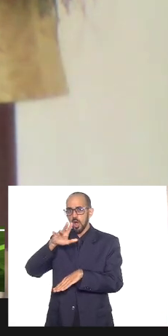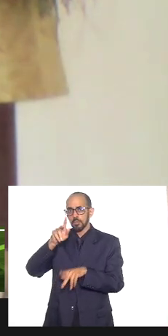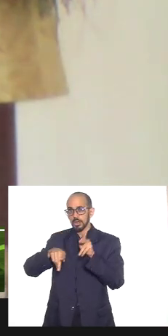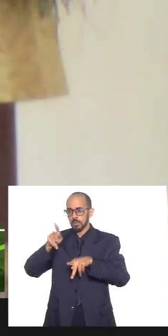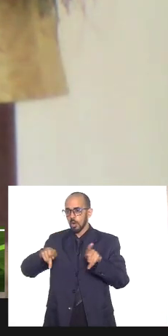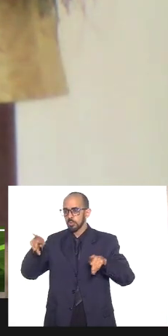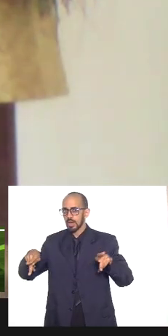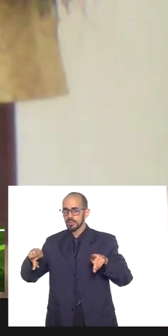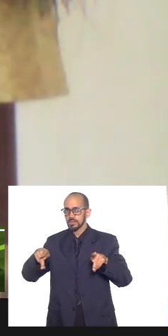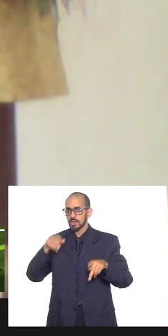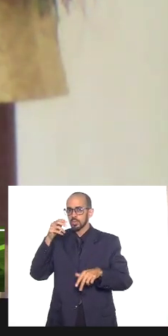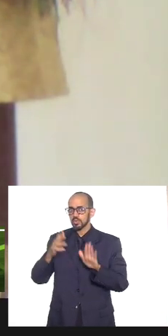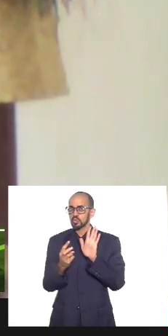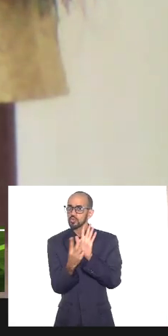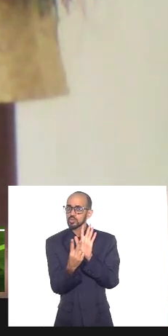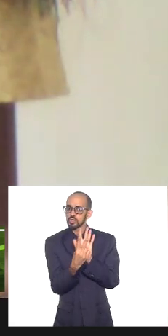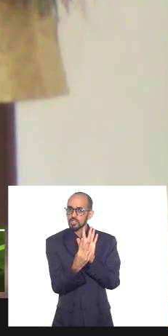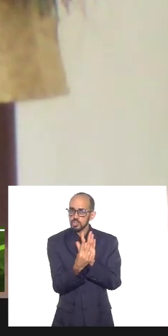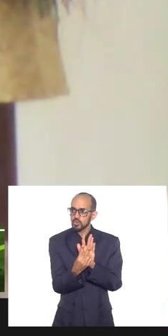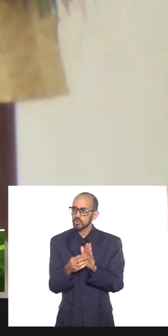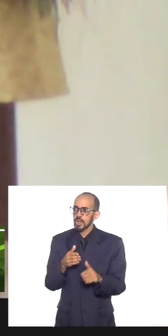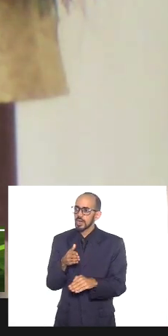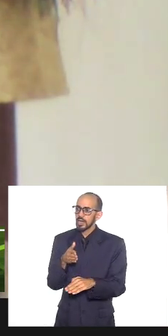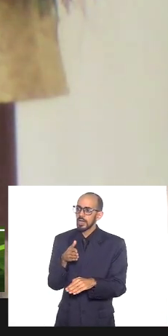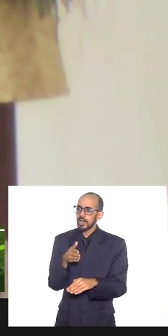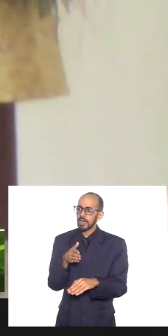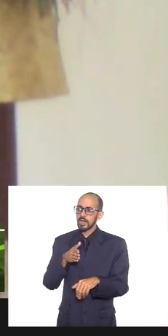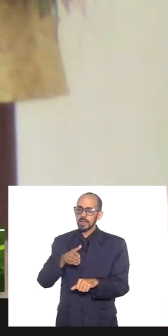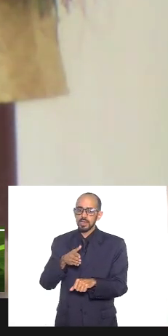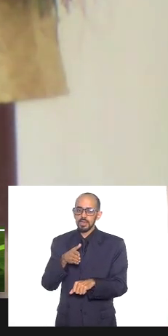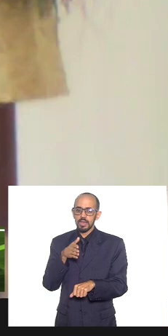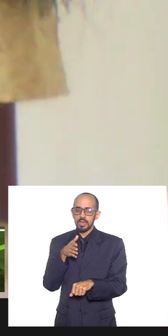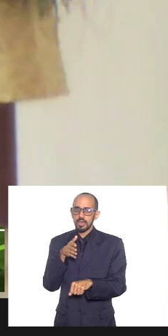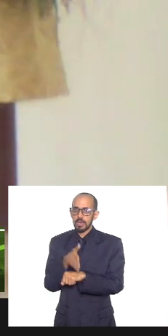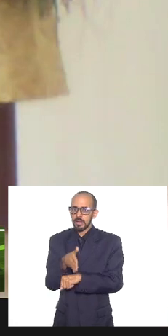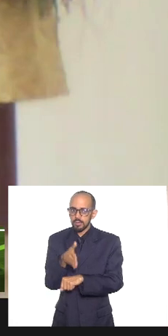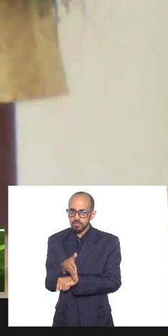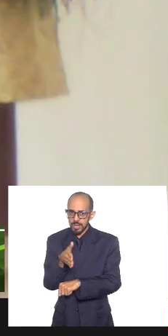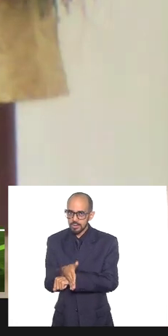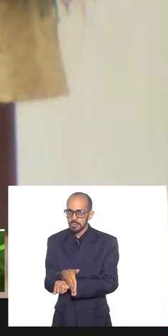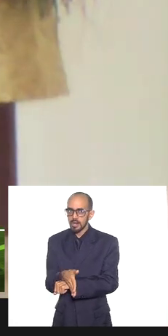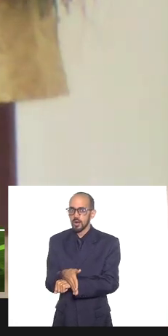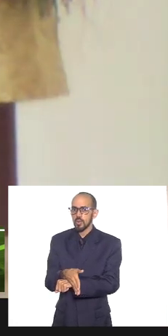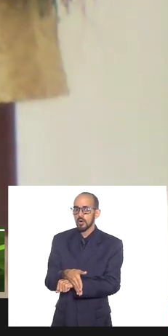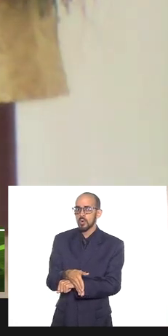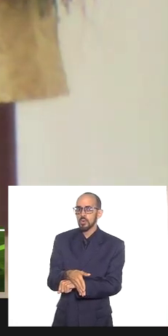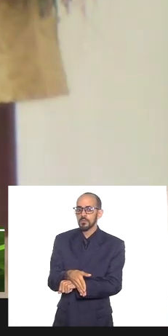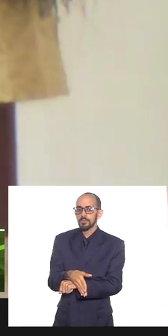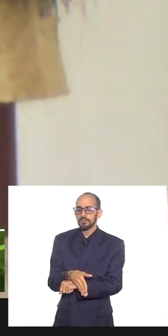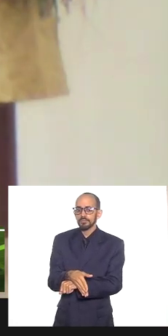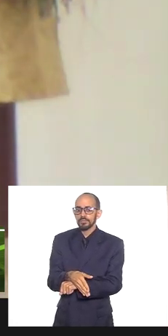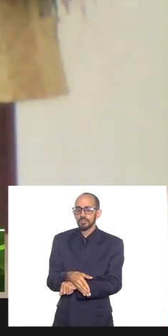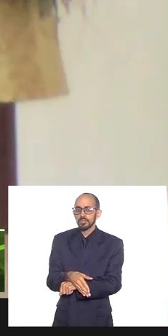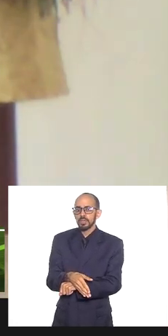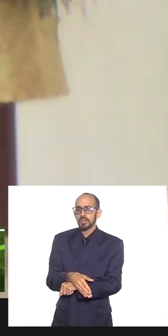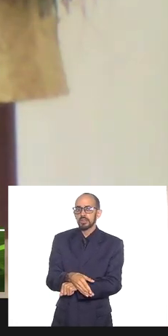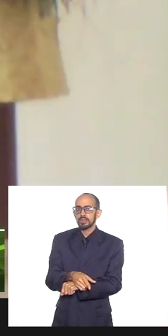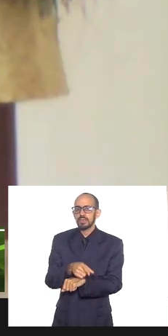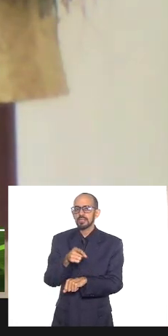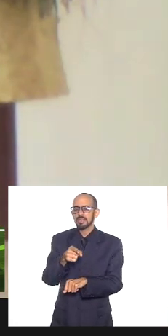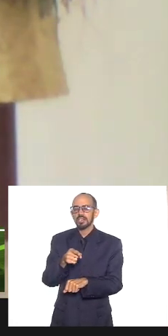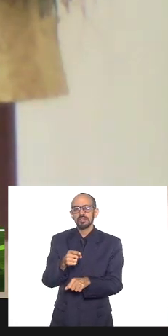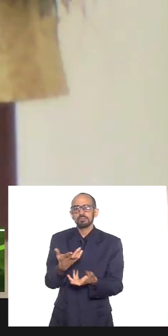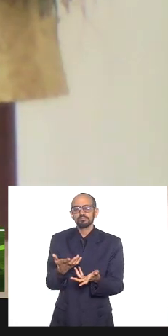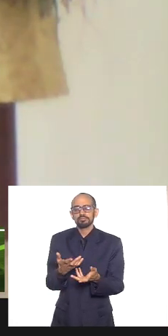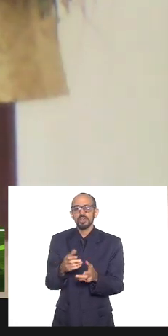a invasão, a subalternização, a pilhagem material e simbólica dos povos,